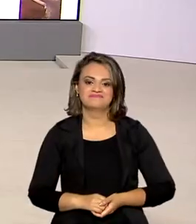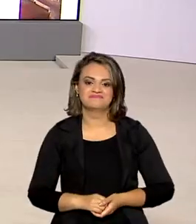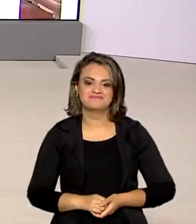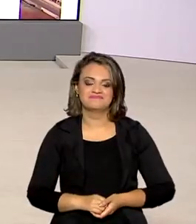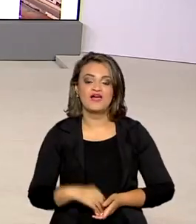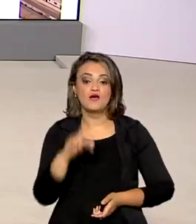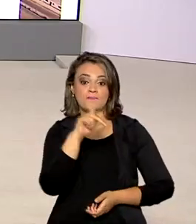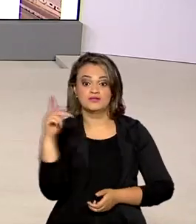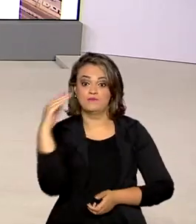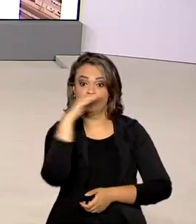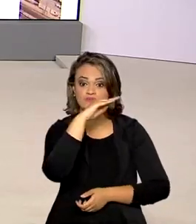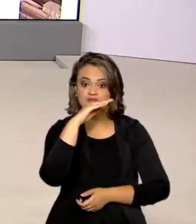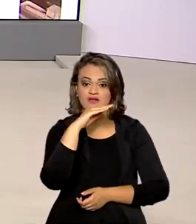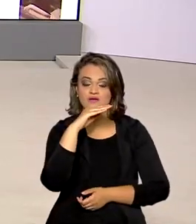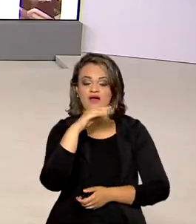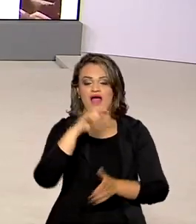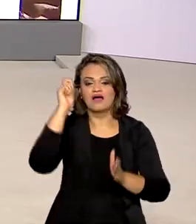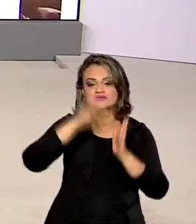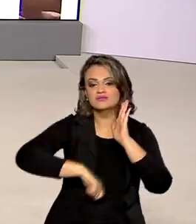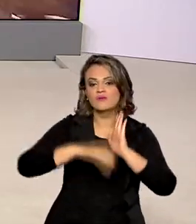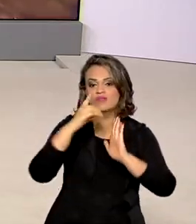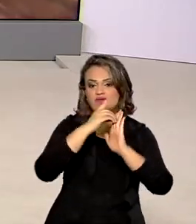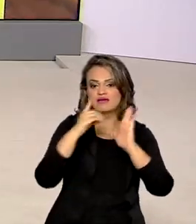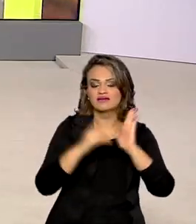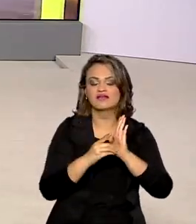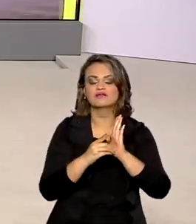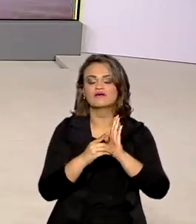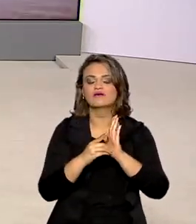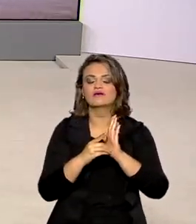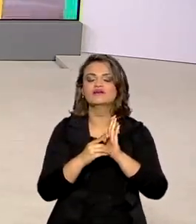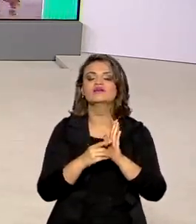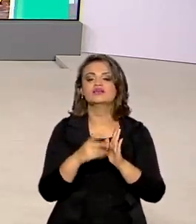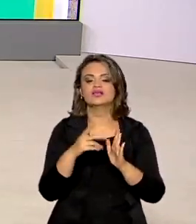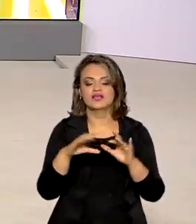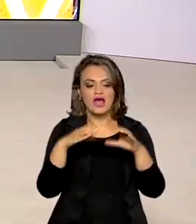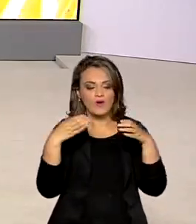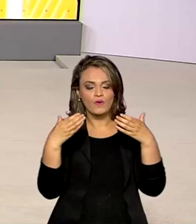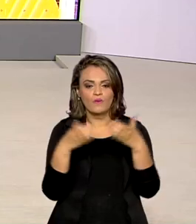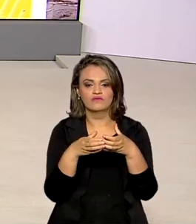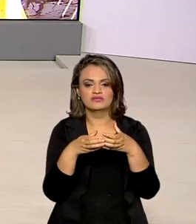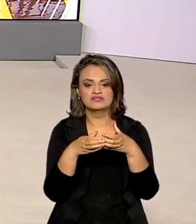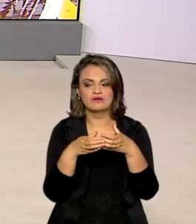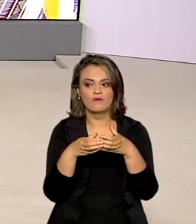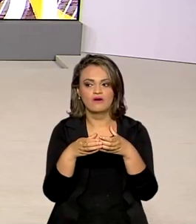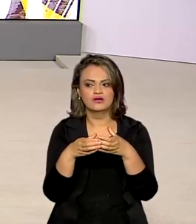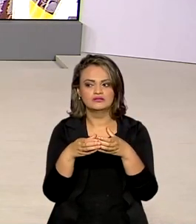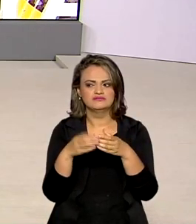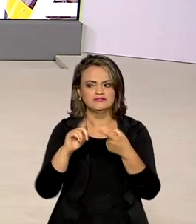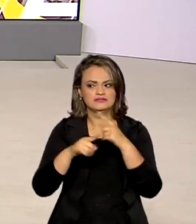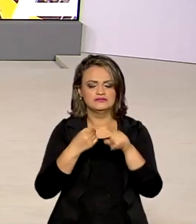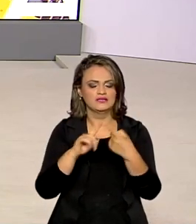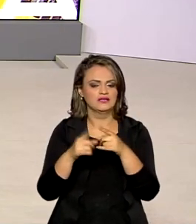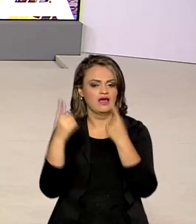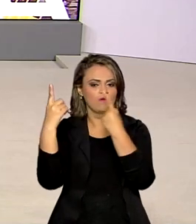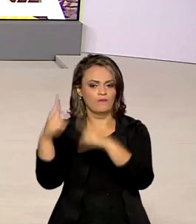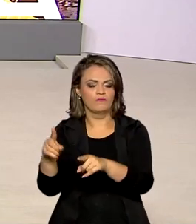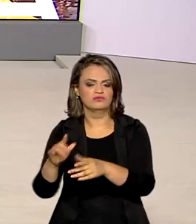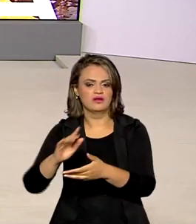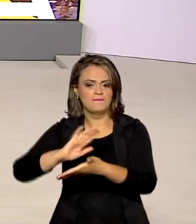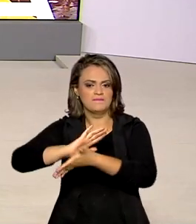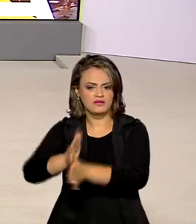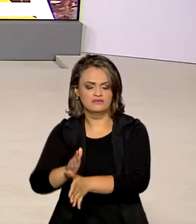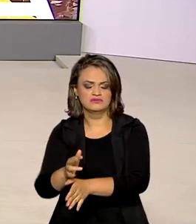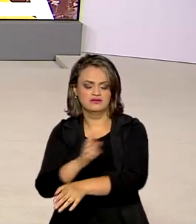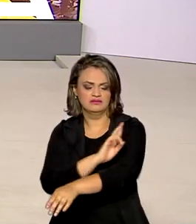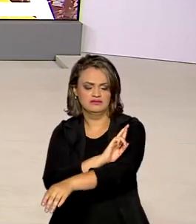O presidente Jair Bolsonaro assinou o decreto que ratifica a convenção interamericana contra o racismo, a discriminação racial